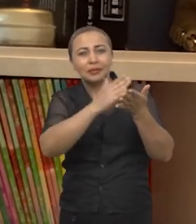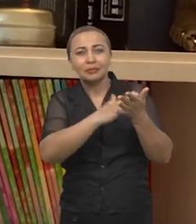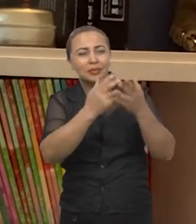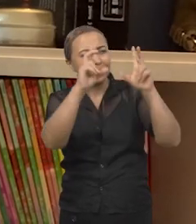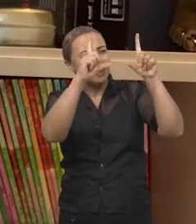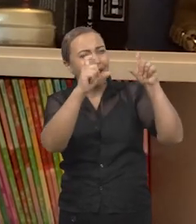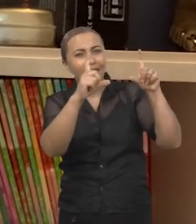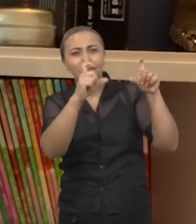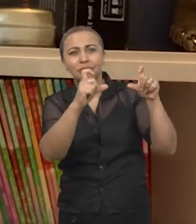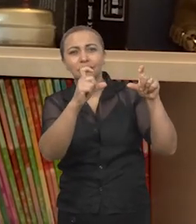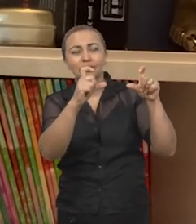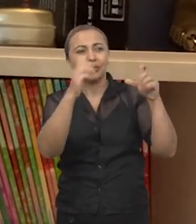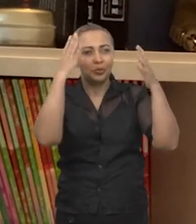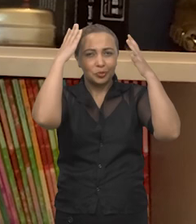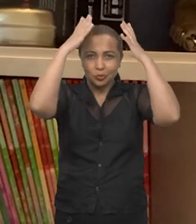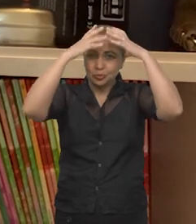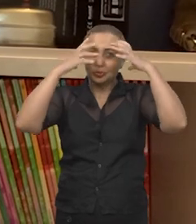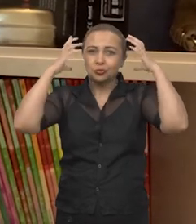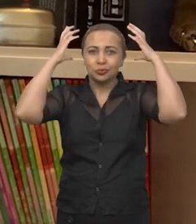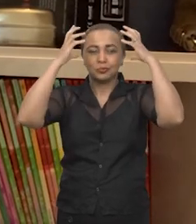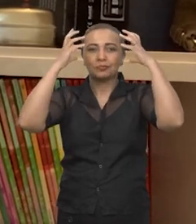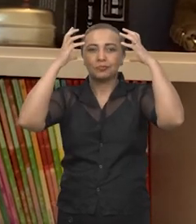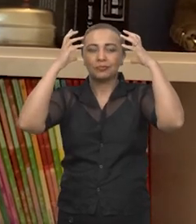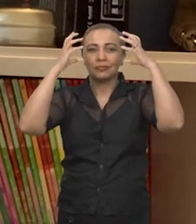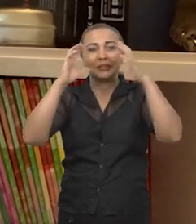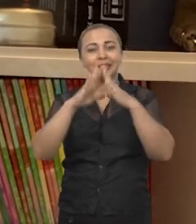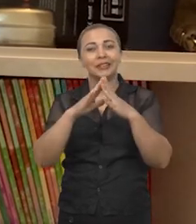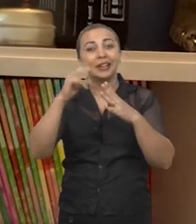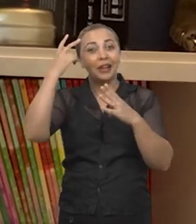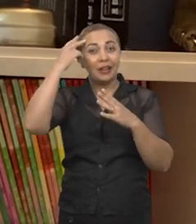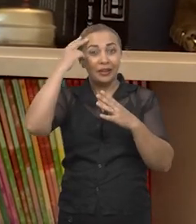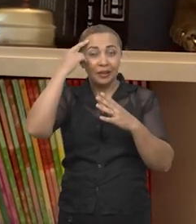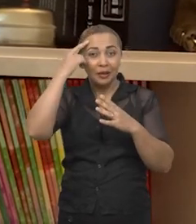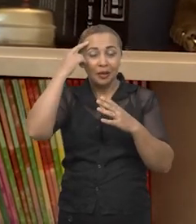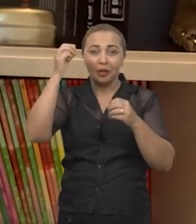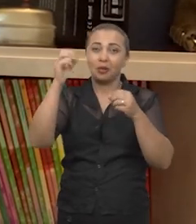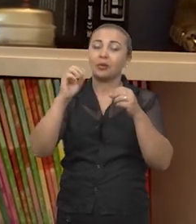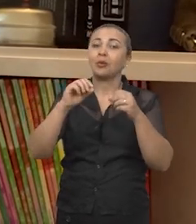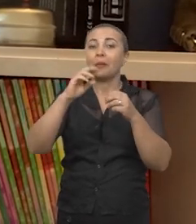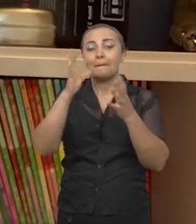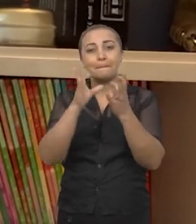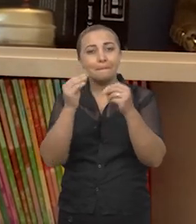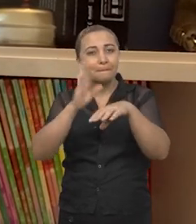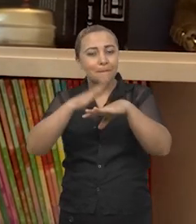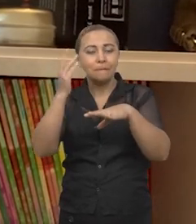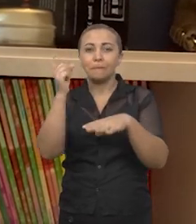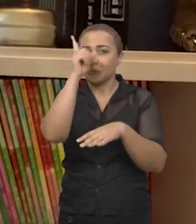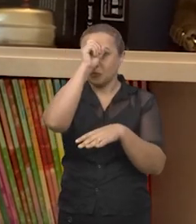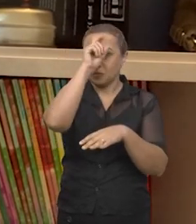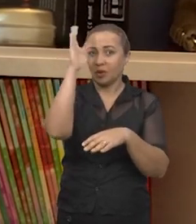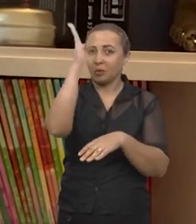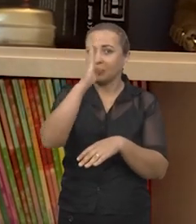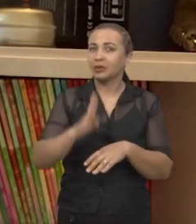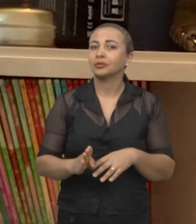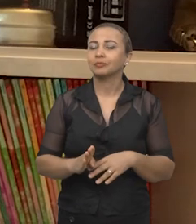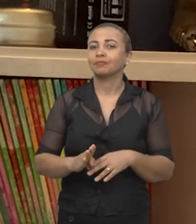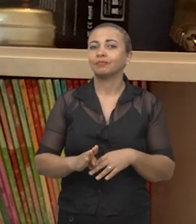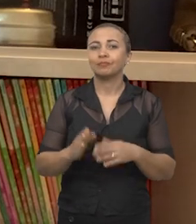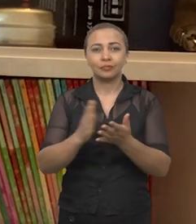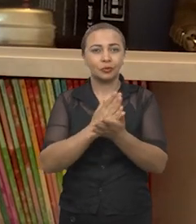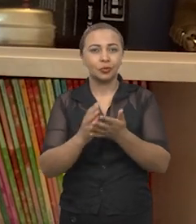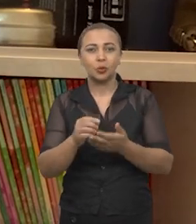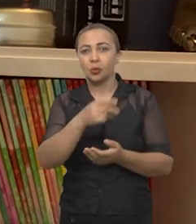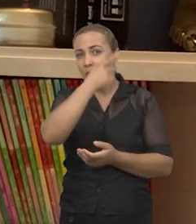imagem principalmente de neuroimagem na maioria dos hospitais do Brasil e muitas vezes esses